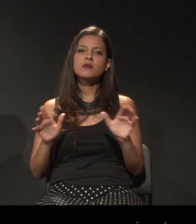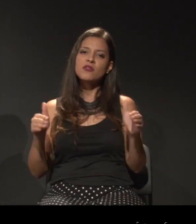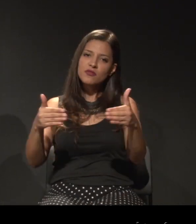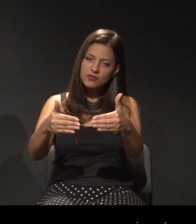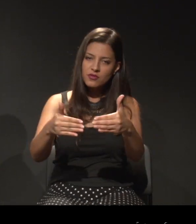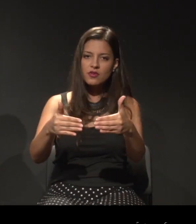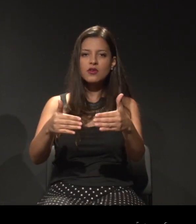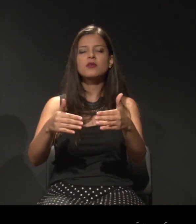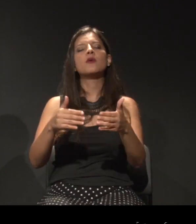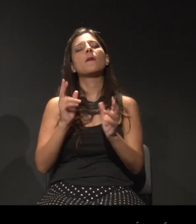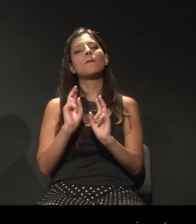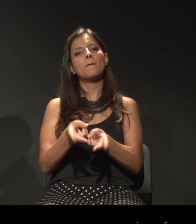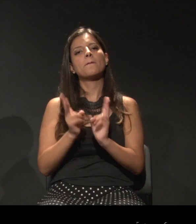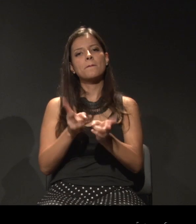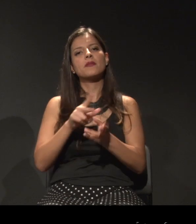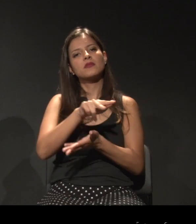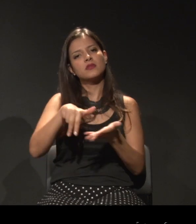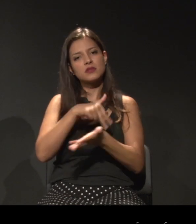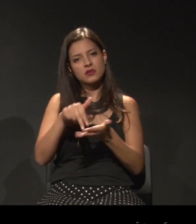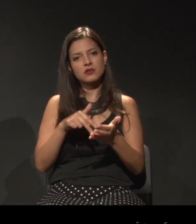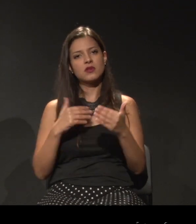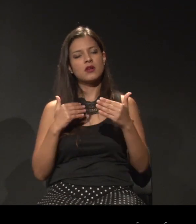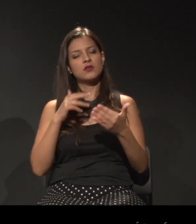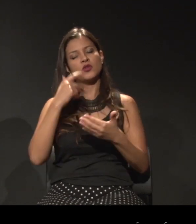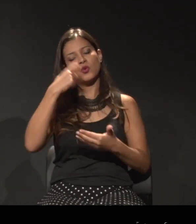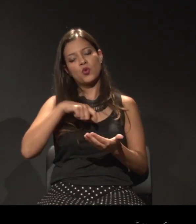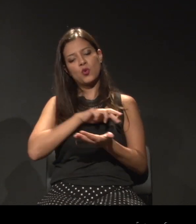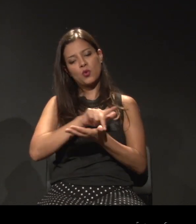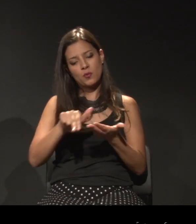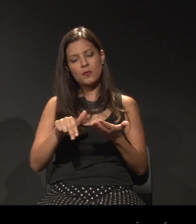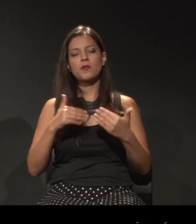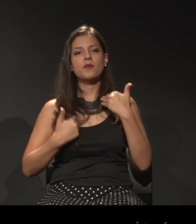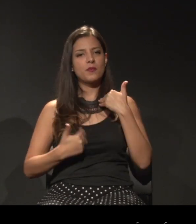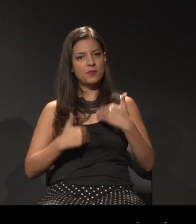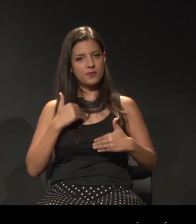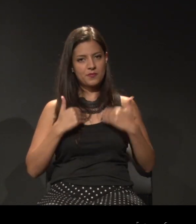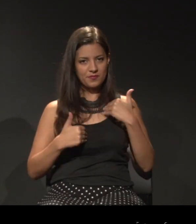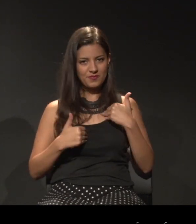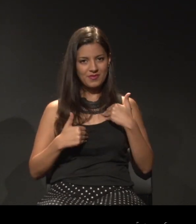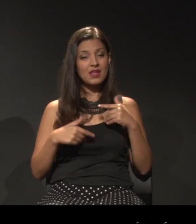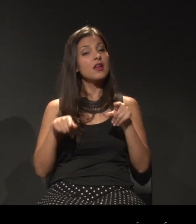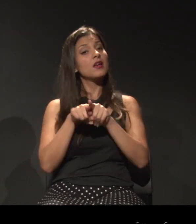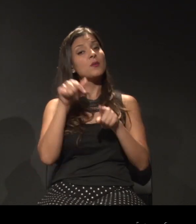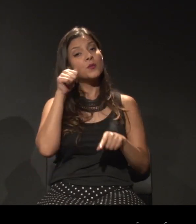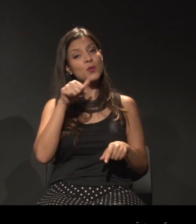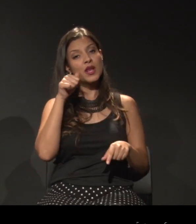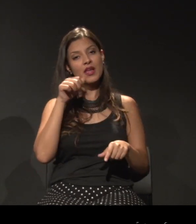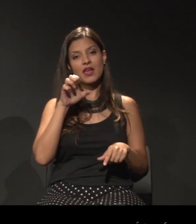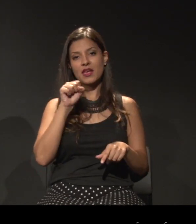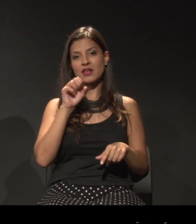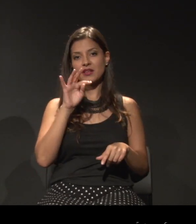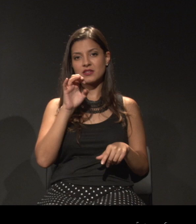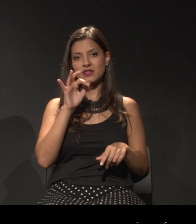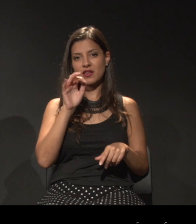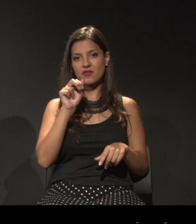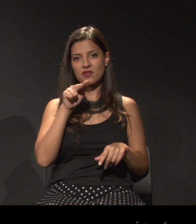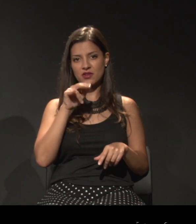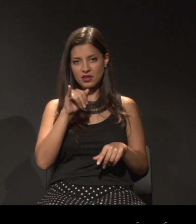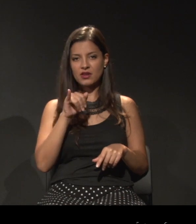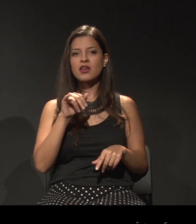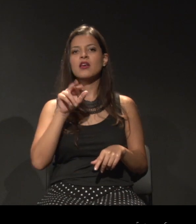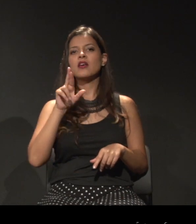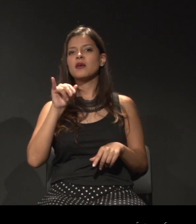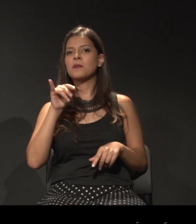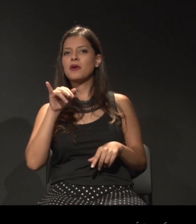Danças Contemporâneas Corporalidades Implorais. E também à Stephanie Ribeiro, por ter estimulado esses ciclos de eventos